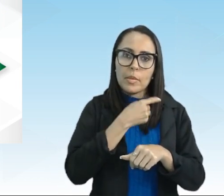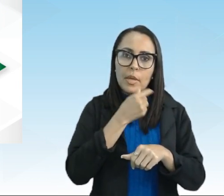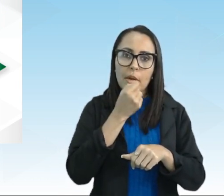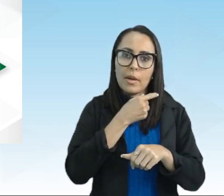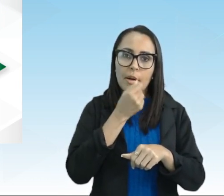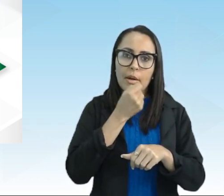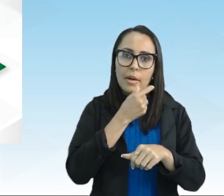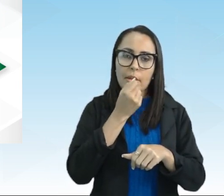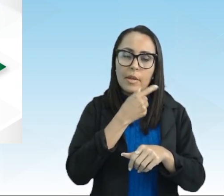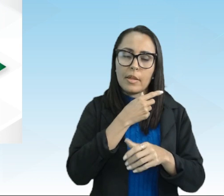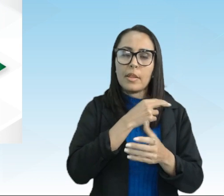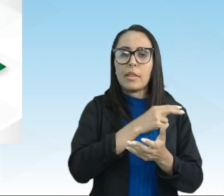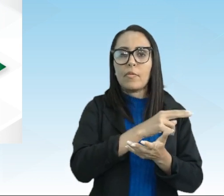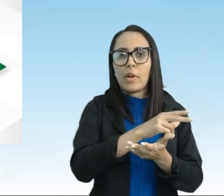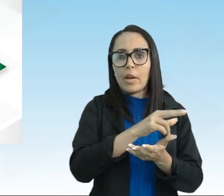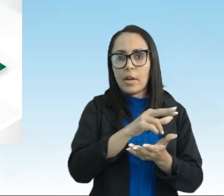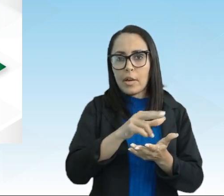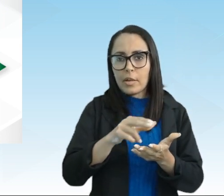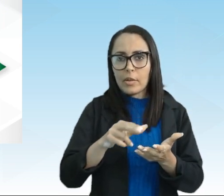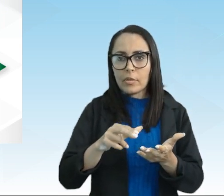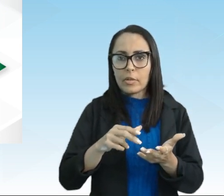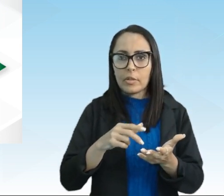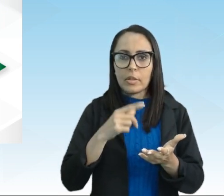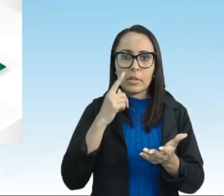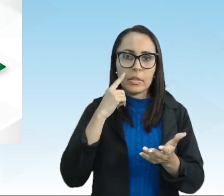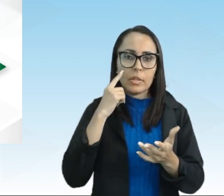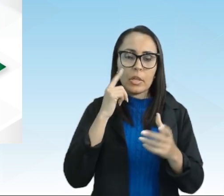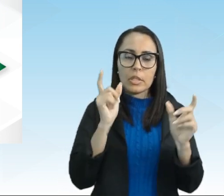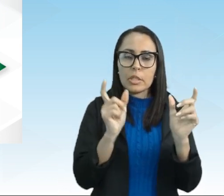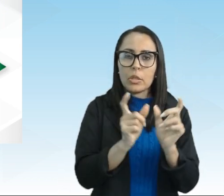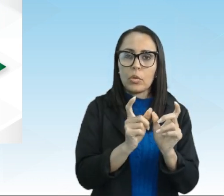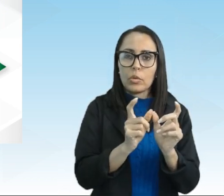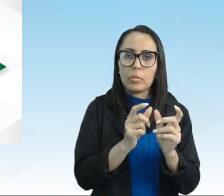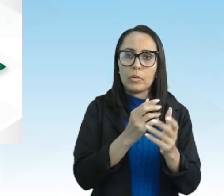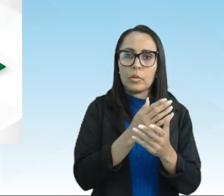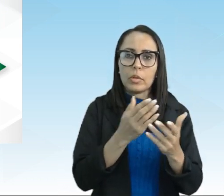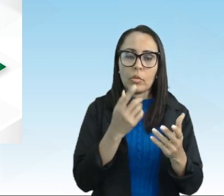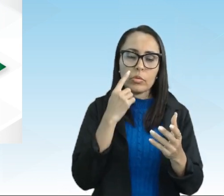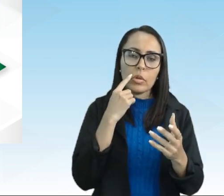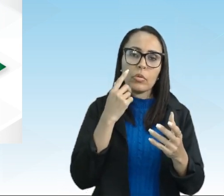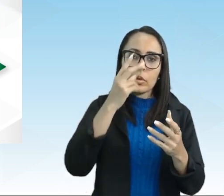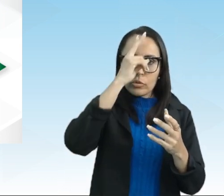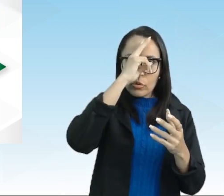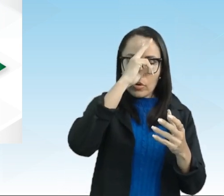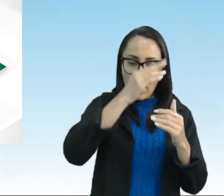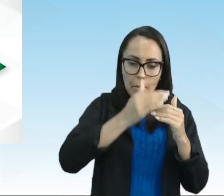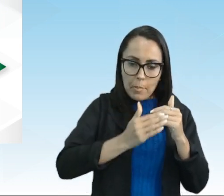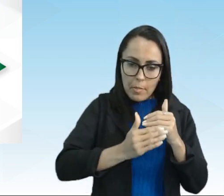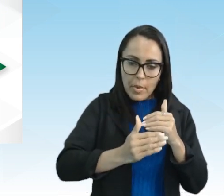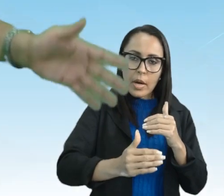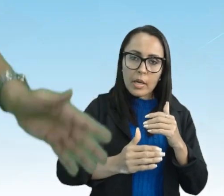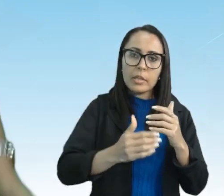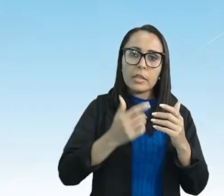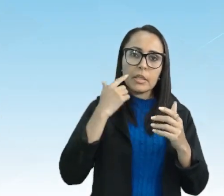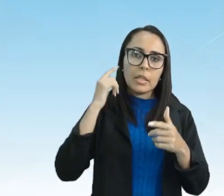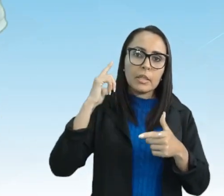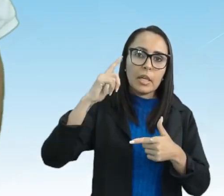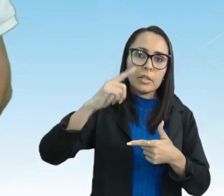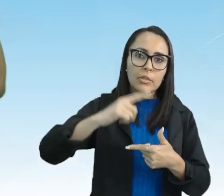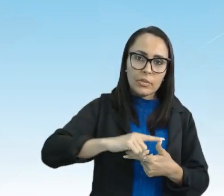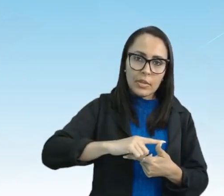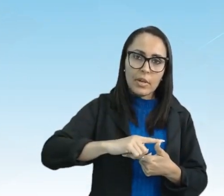entre tantos outros sinops certo então são histórias a partir da tradicional